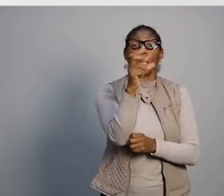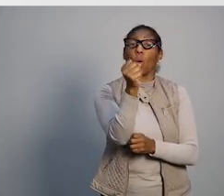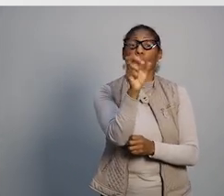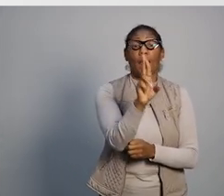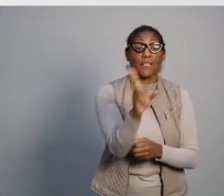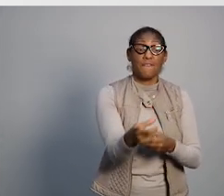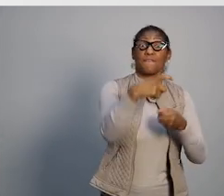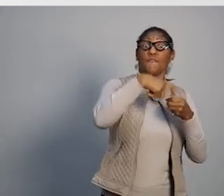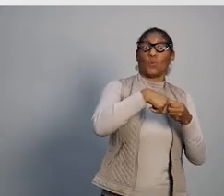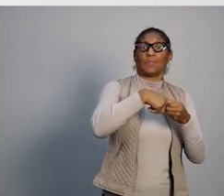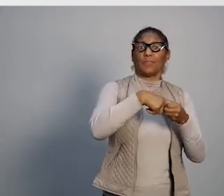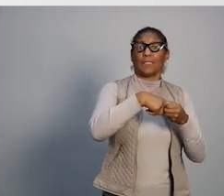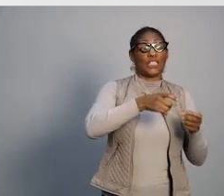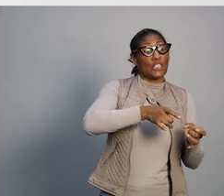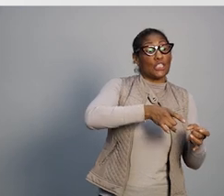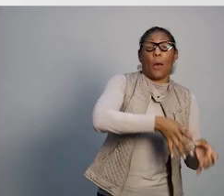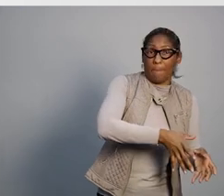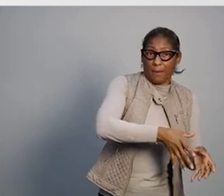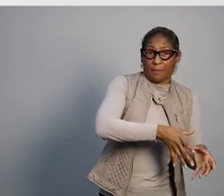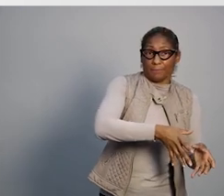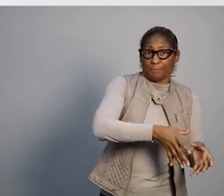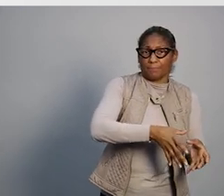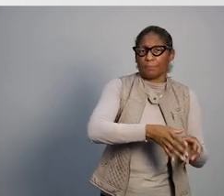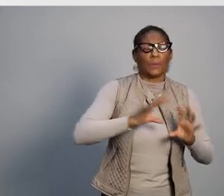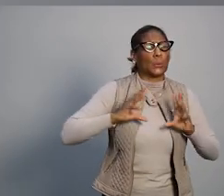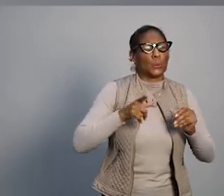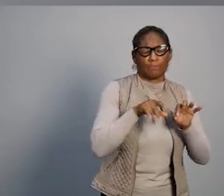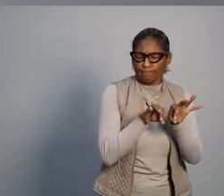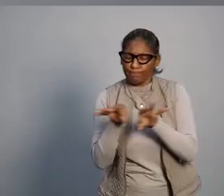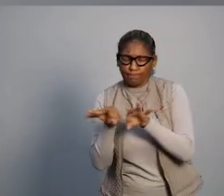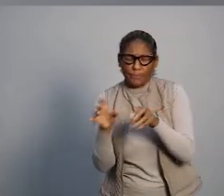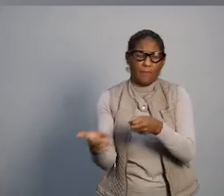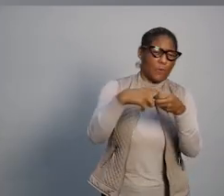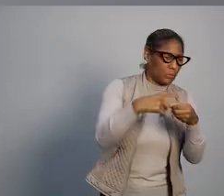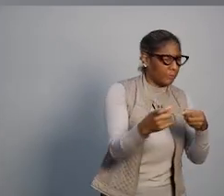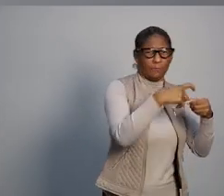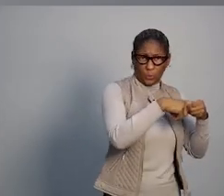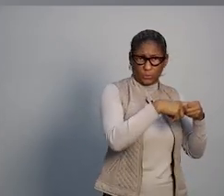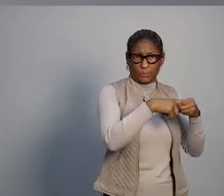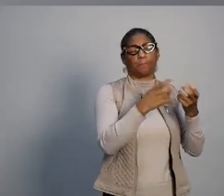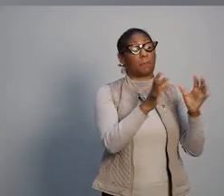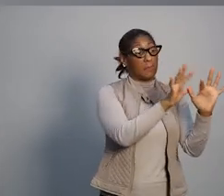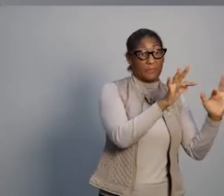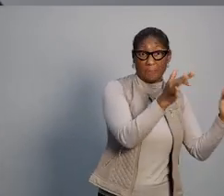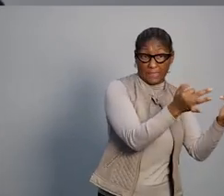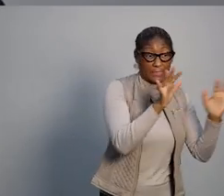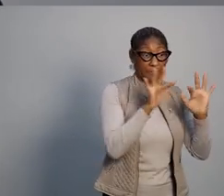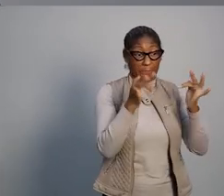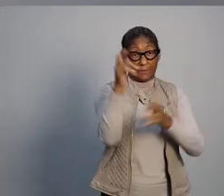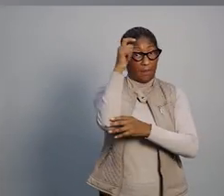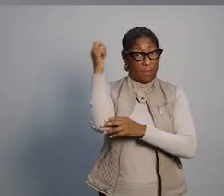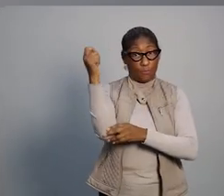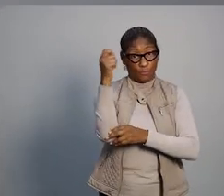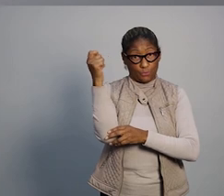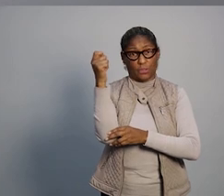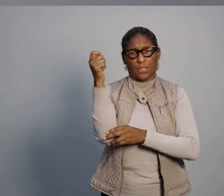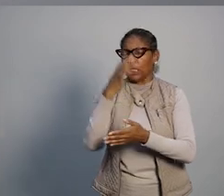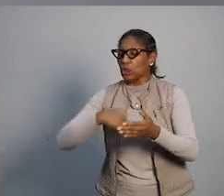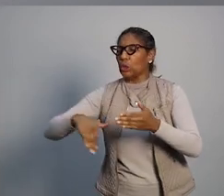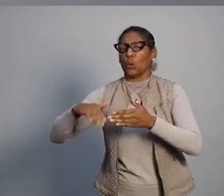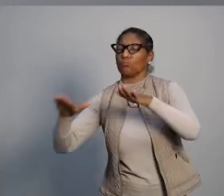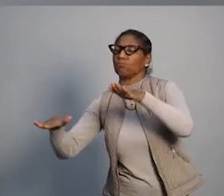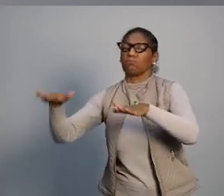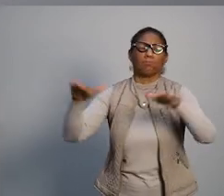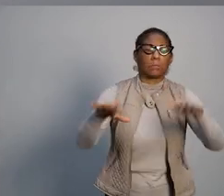R$ 38,00 de economia no final do mês. Com todas as medidas e com a devolução para parte das famílias